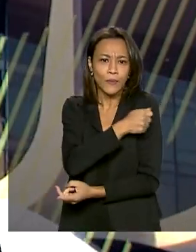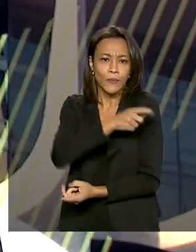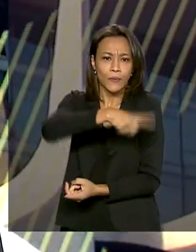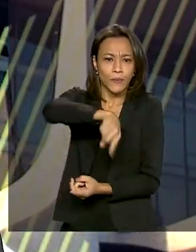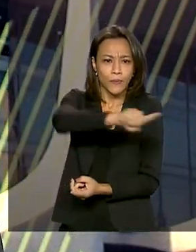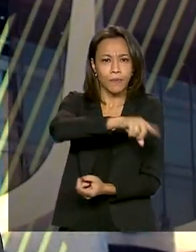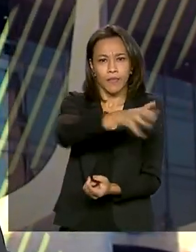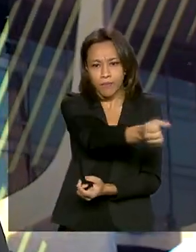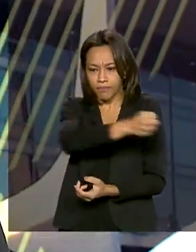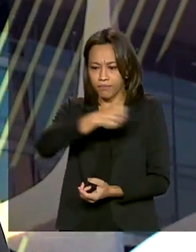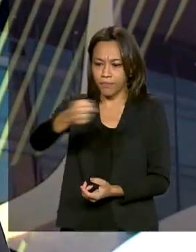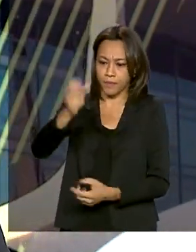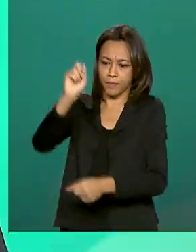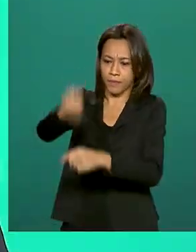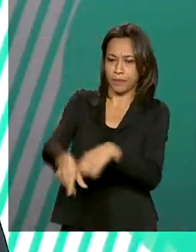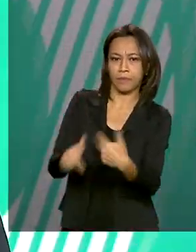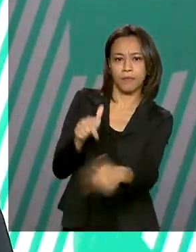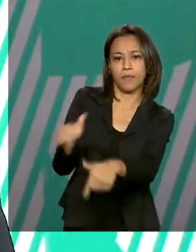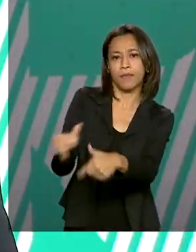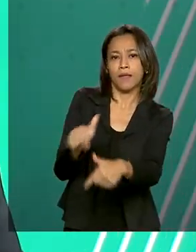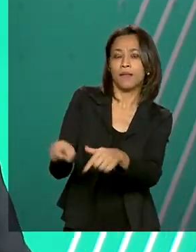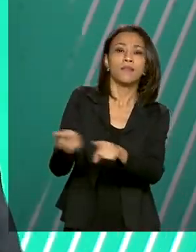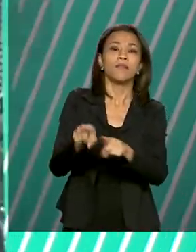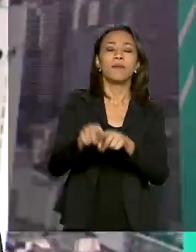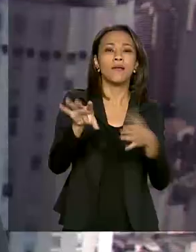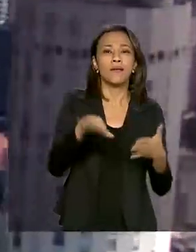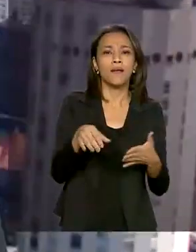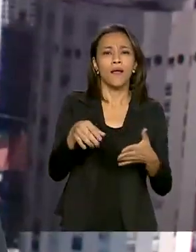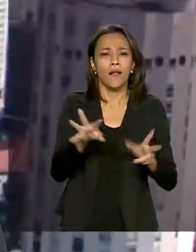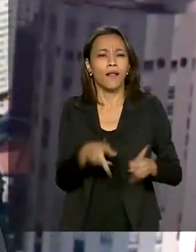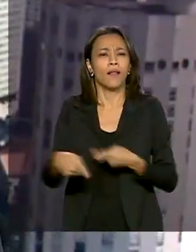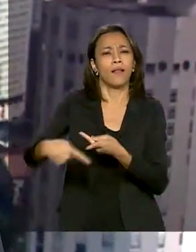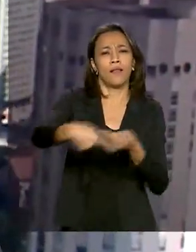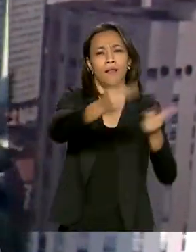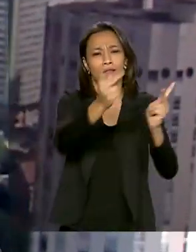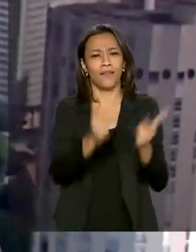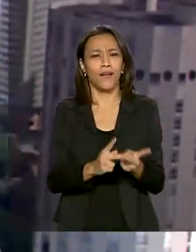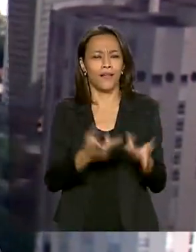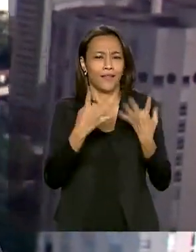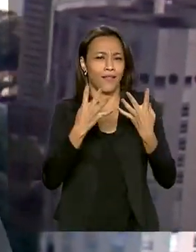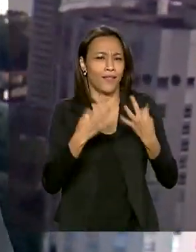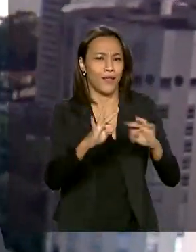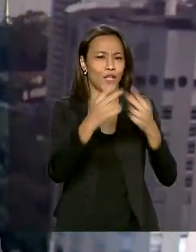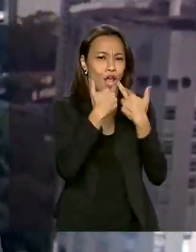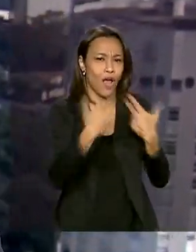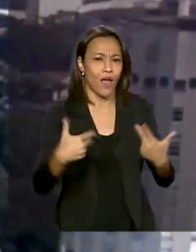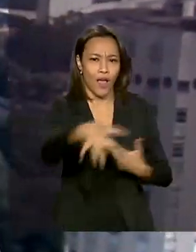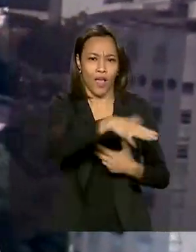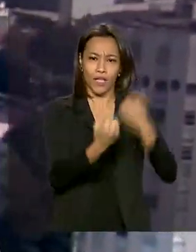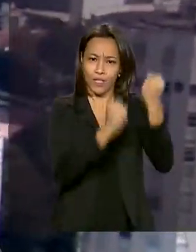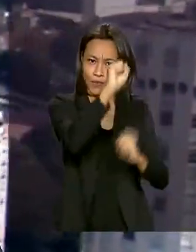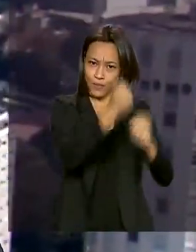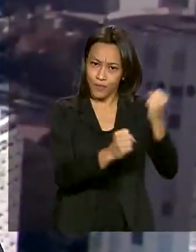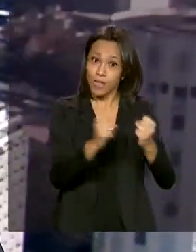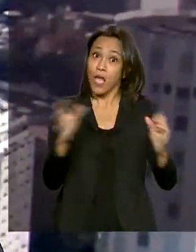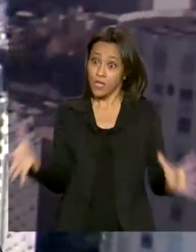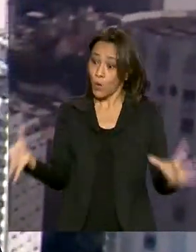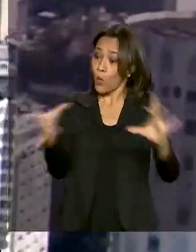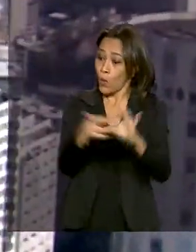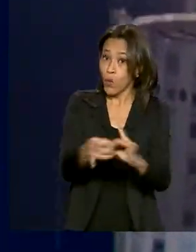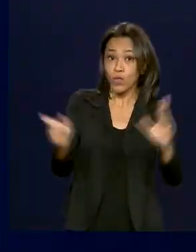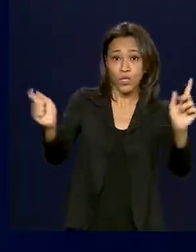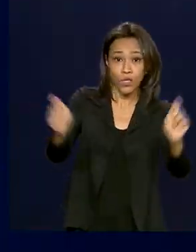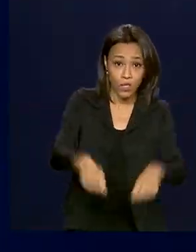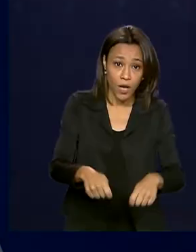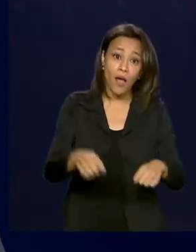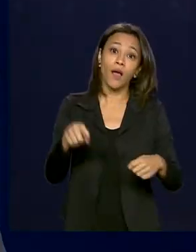o mercado de trabalho e, ao mesmo tempo, levar inovação para a indústria. Essa união entre estudantes e empresas já existe e o programa